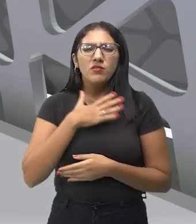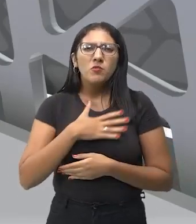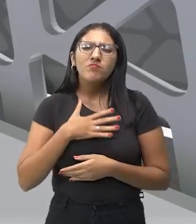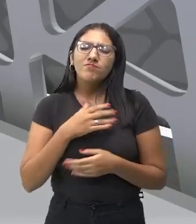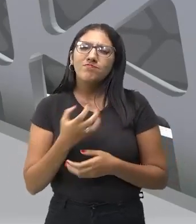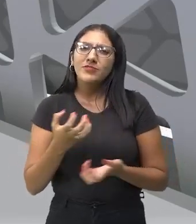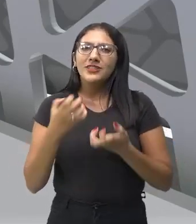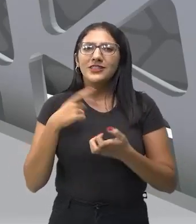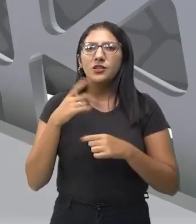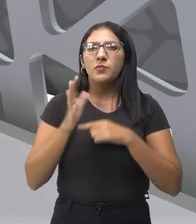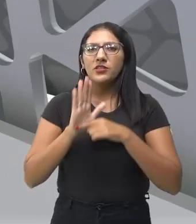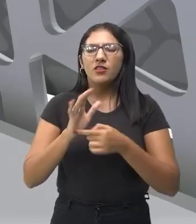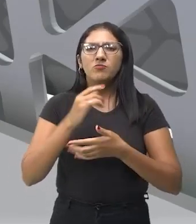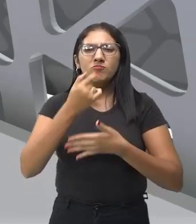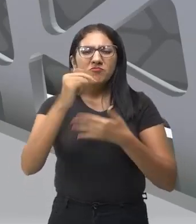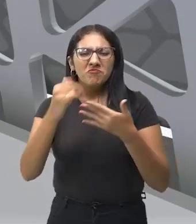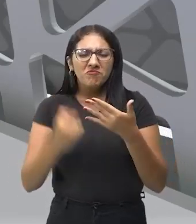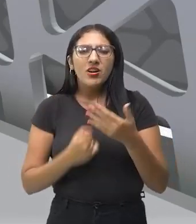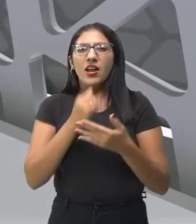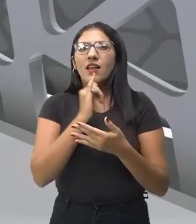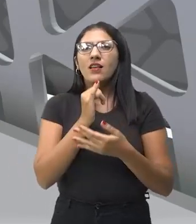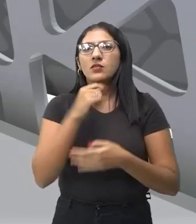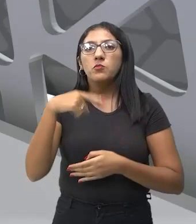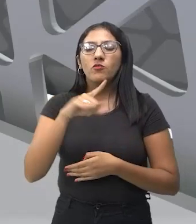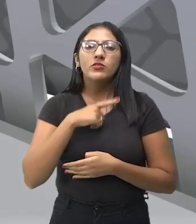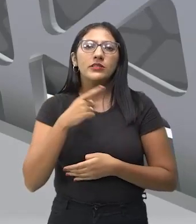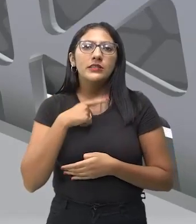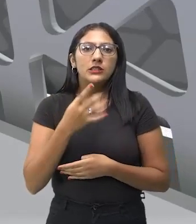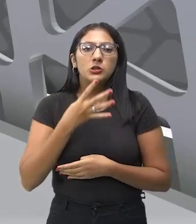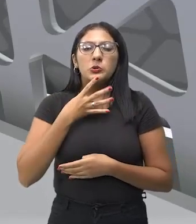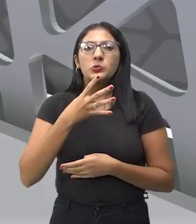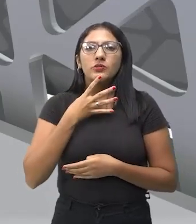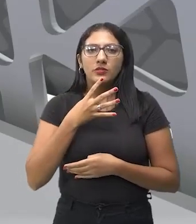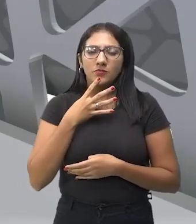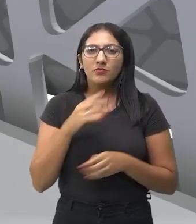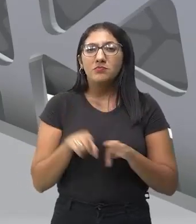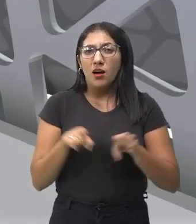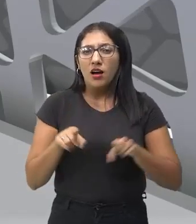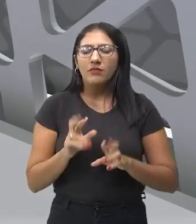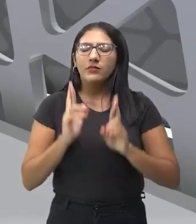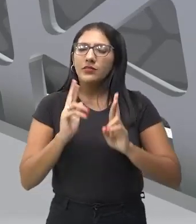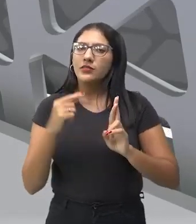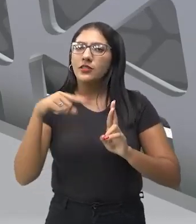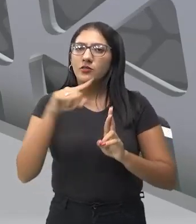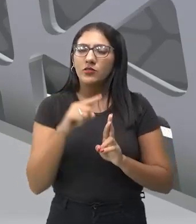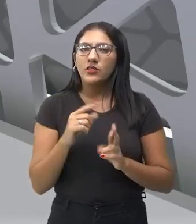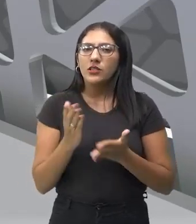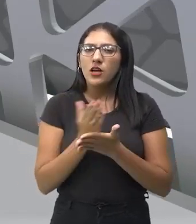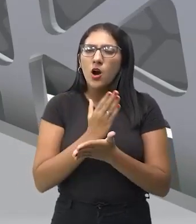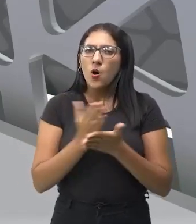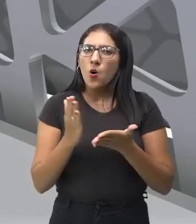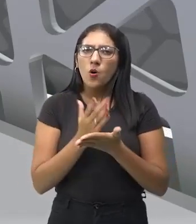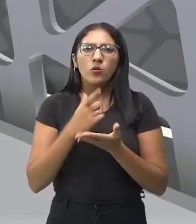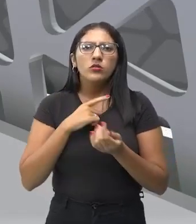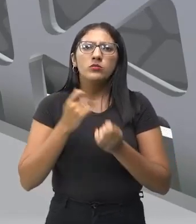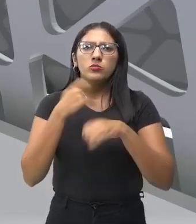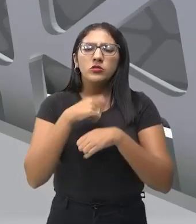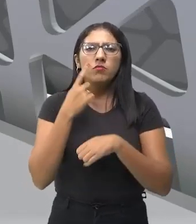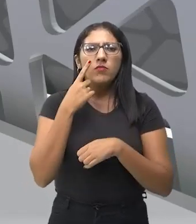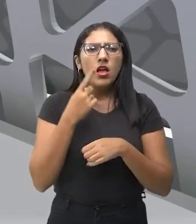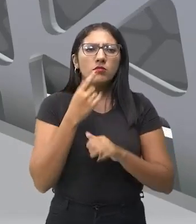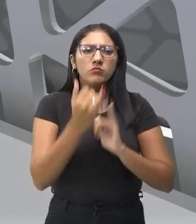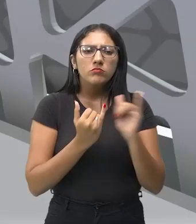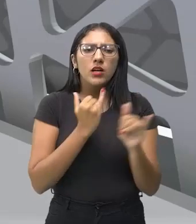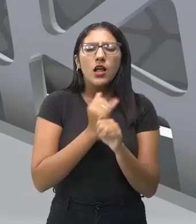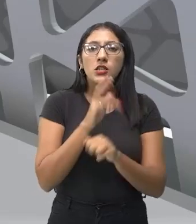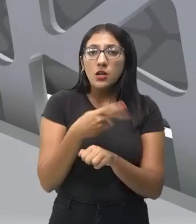trazido para vocês, vários exemplos, para vocês se aprimorarem mais. Mas eu tenho certeza que alguns podem acessar